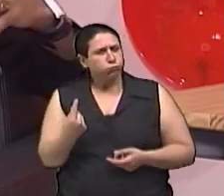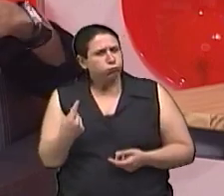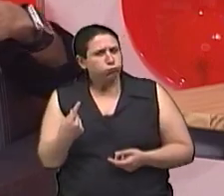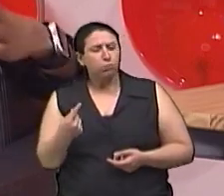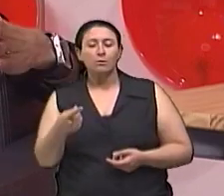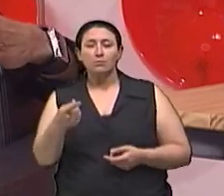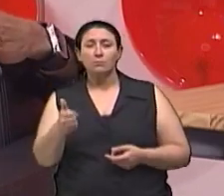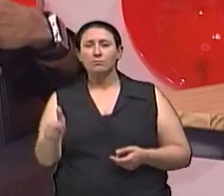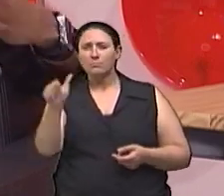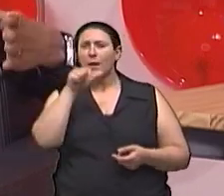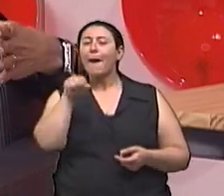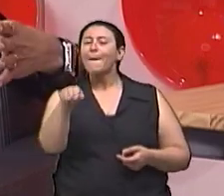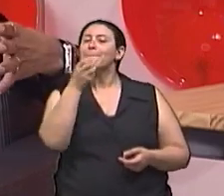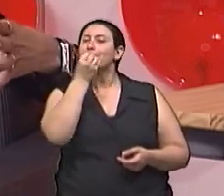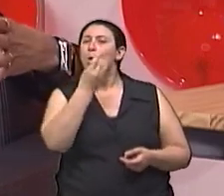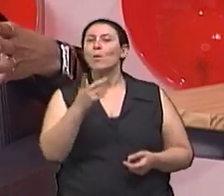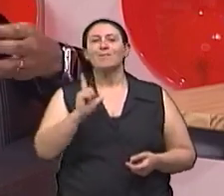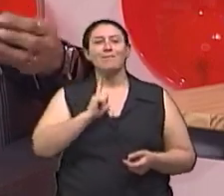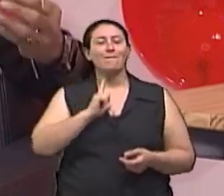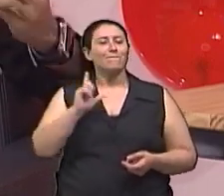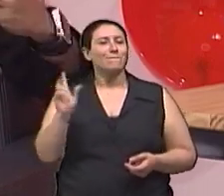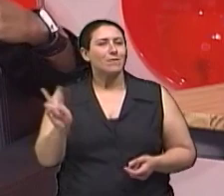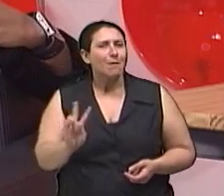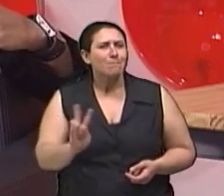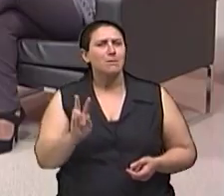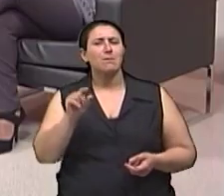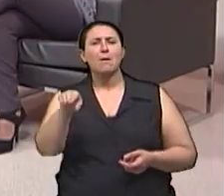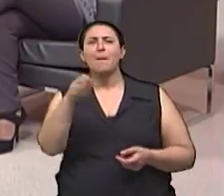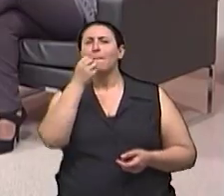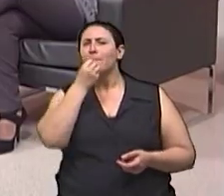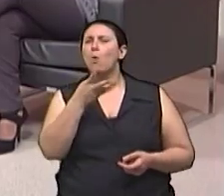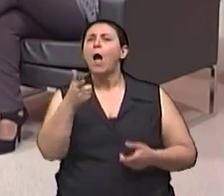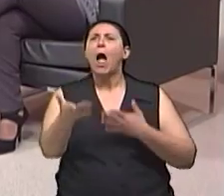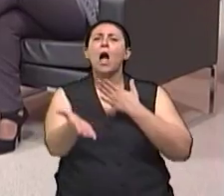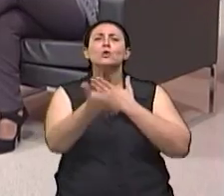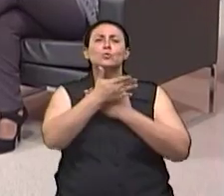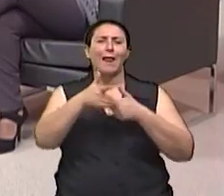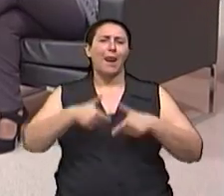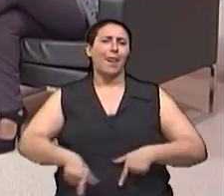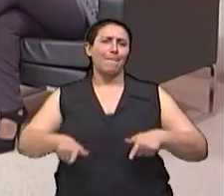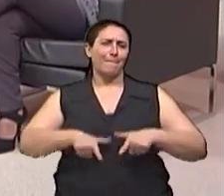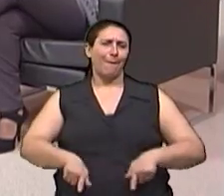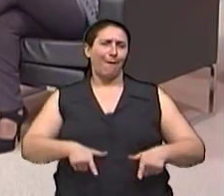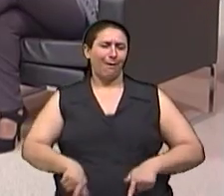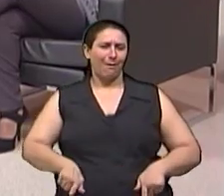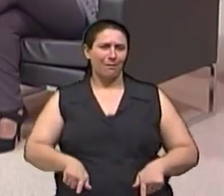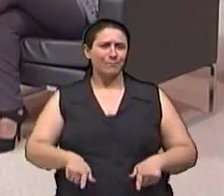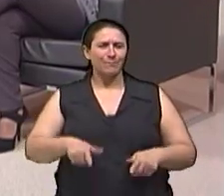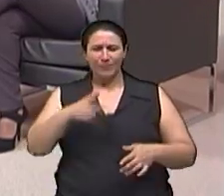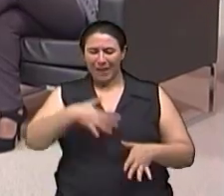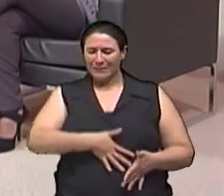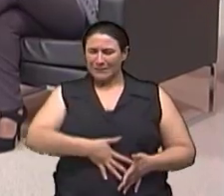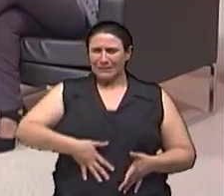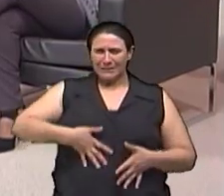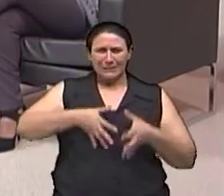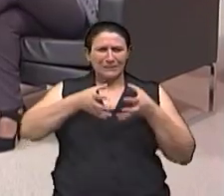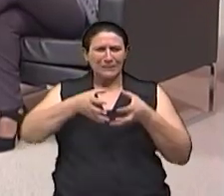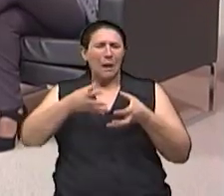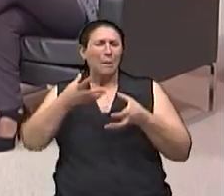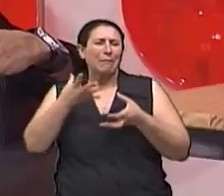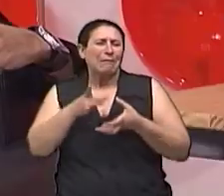de um componente rico Em vitaminas minerais São desintoxicantes Eles fazem uma limpeza No nosso